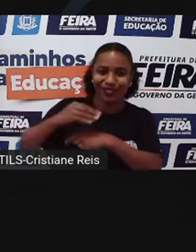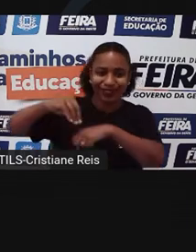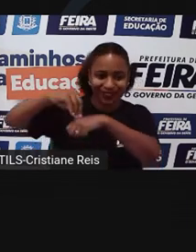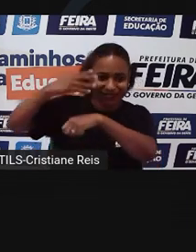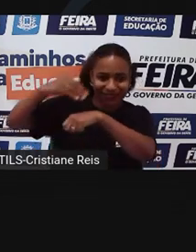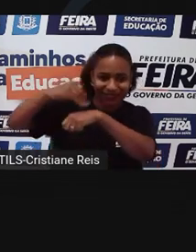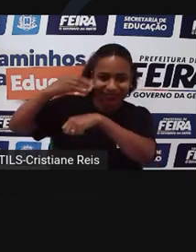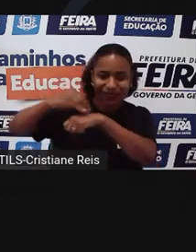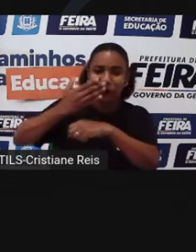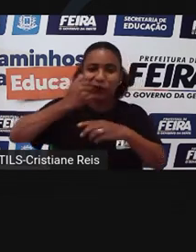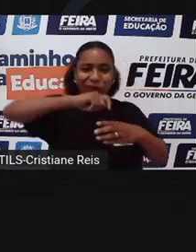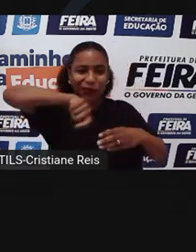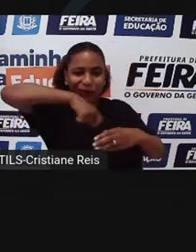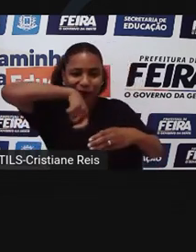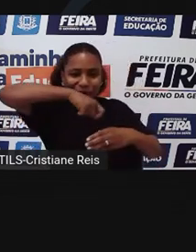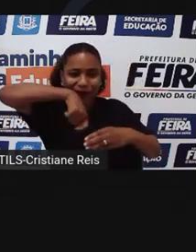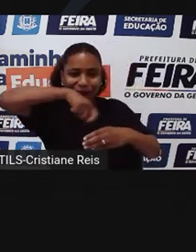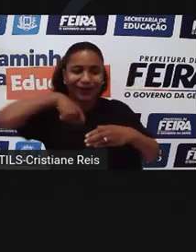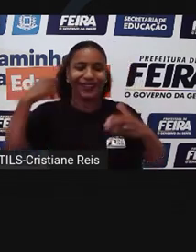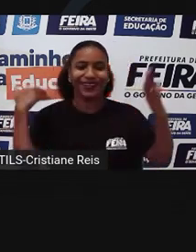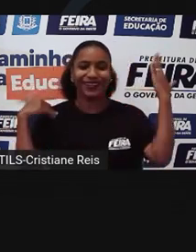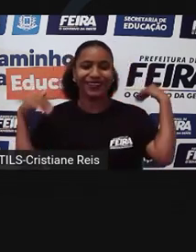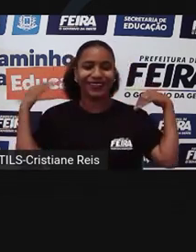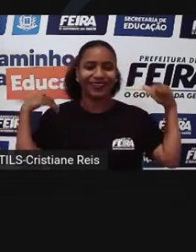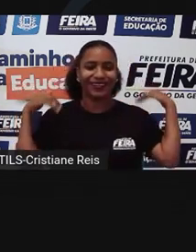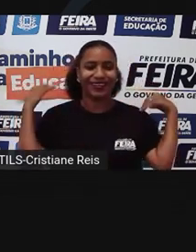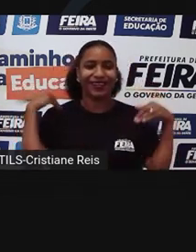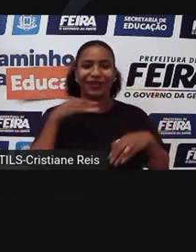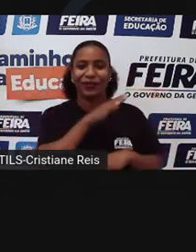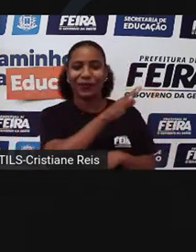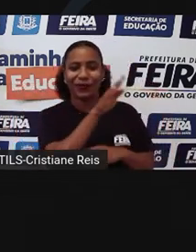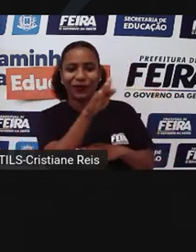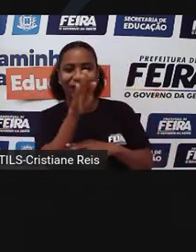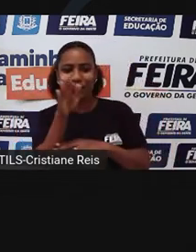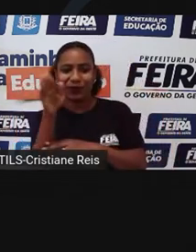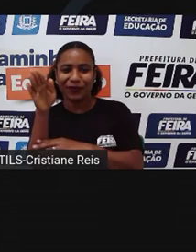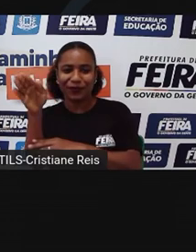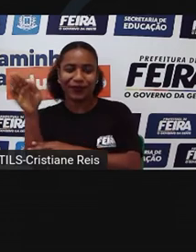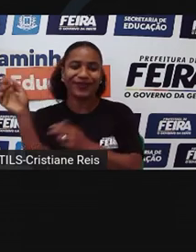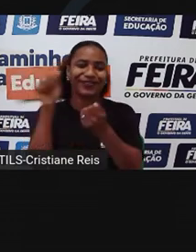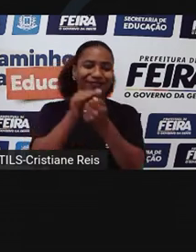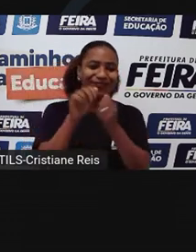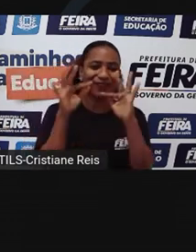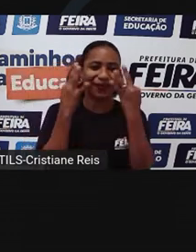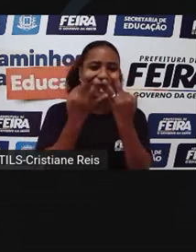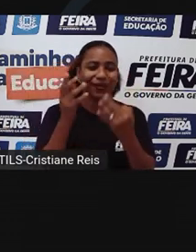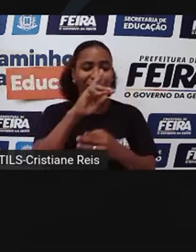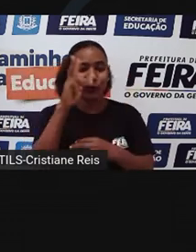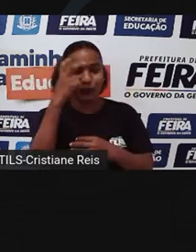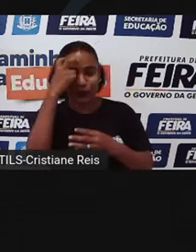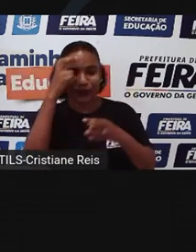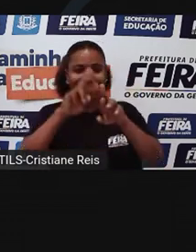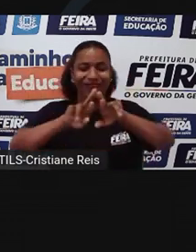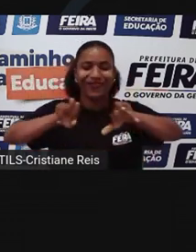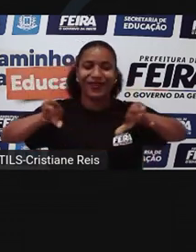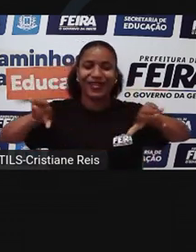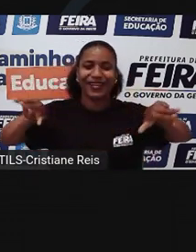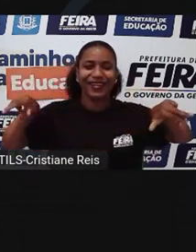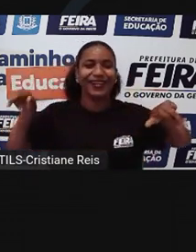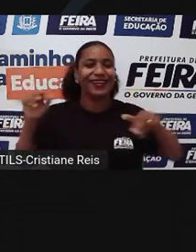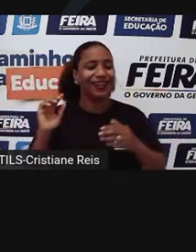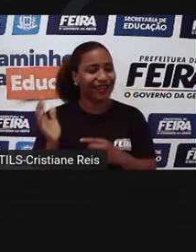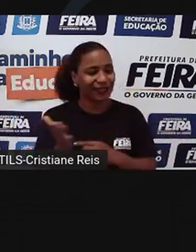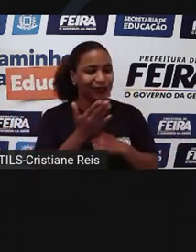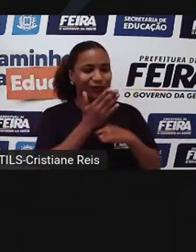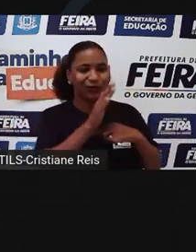especial, os melhores lugares para viajar em família, aprender sobre culturas diferentes. Informações assim nos preparam e